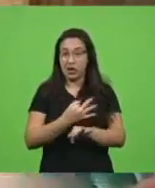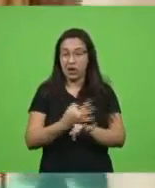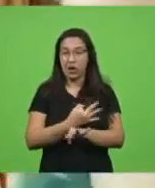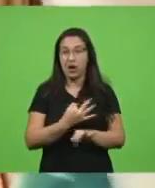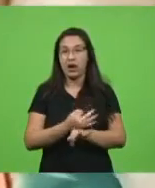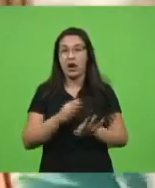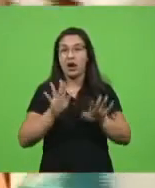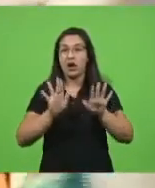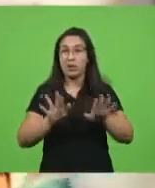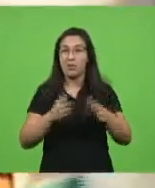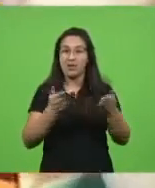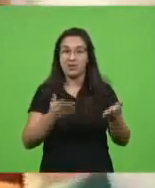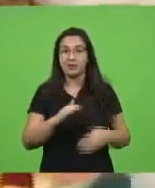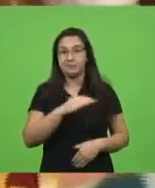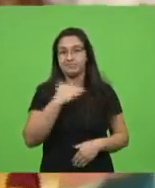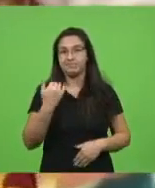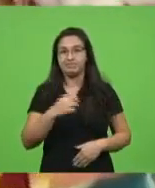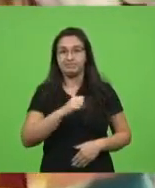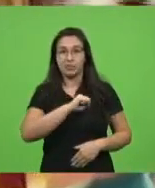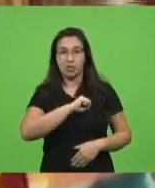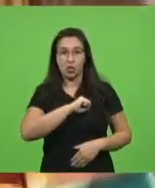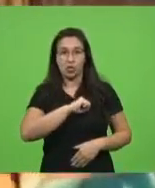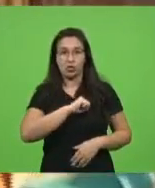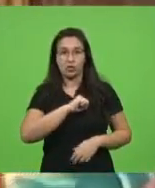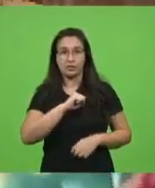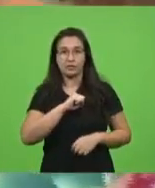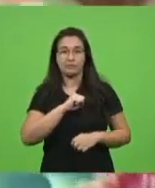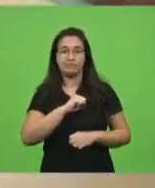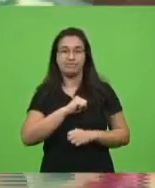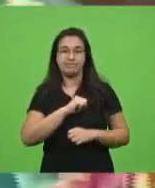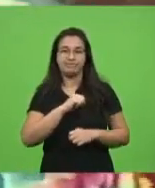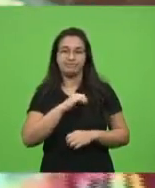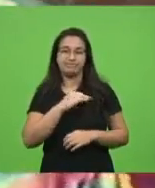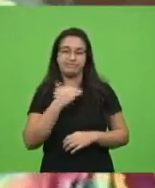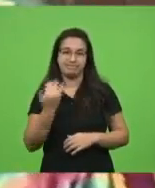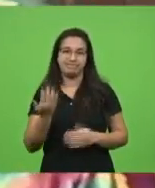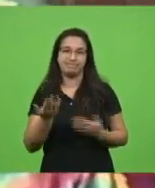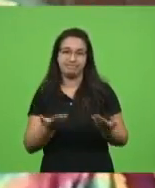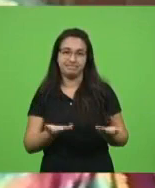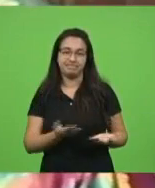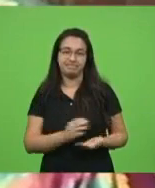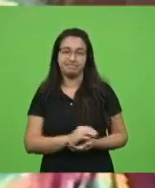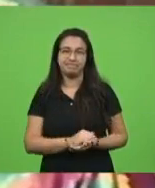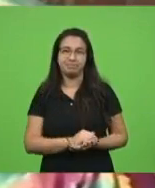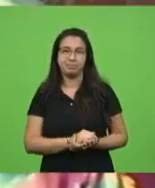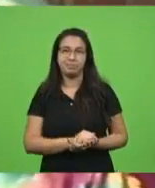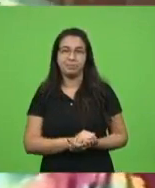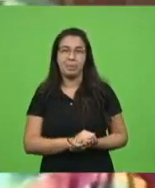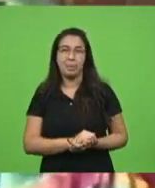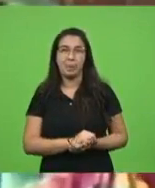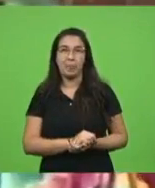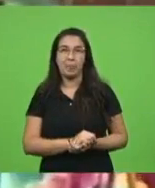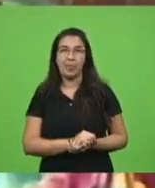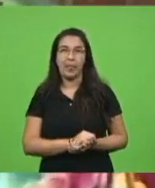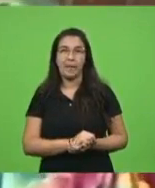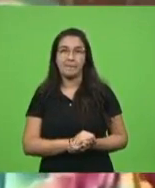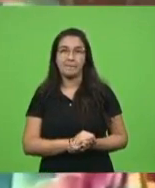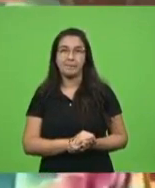teve um infarto violente e veio a óbito. E para tal no que eu falo, né? Com a maior